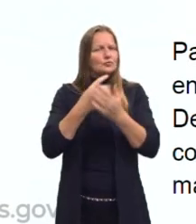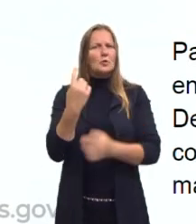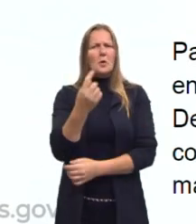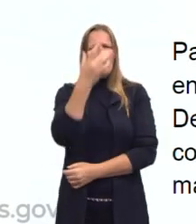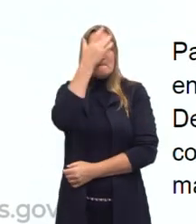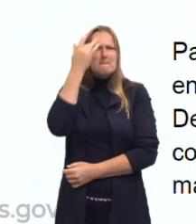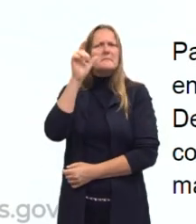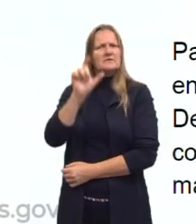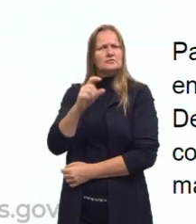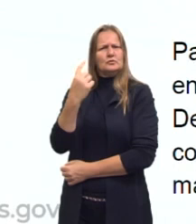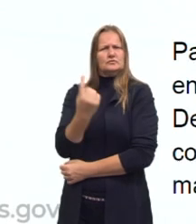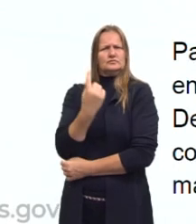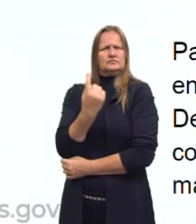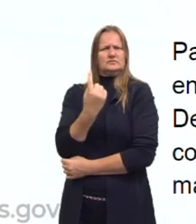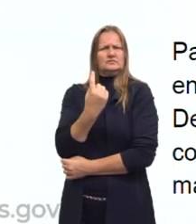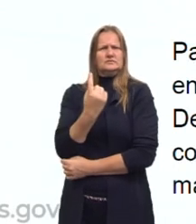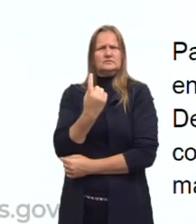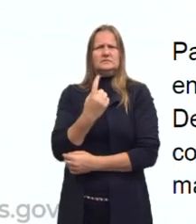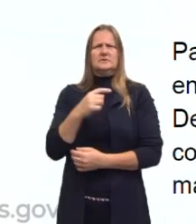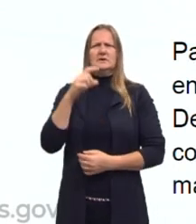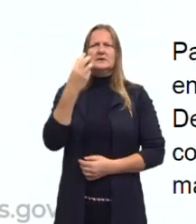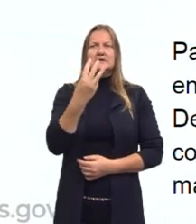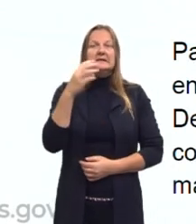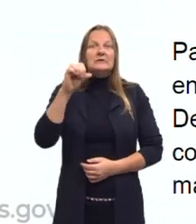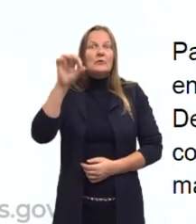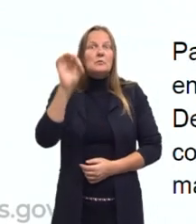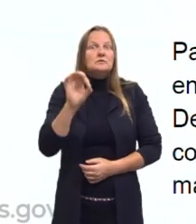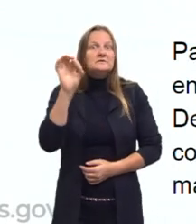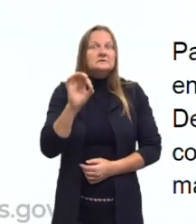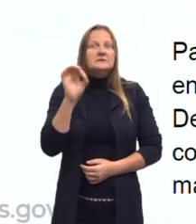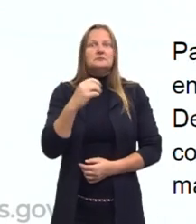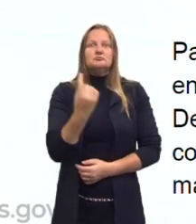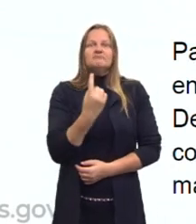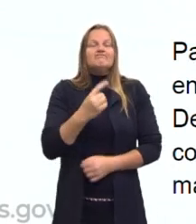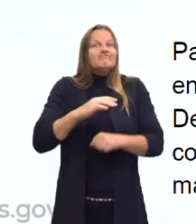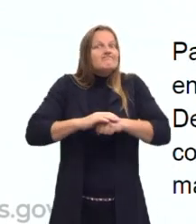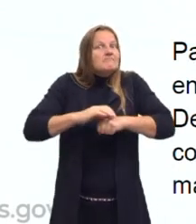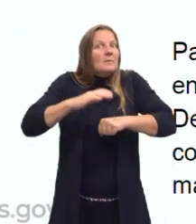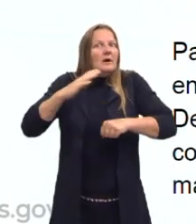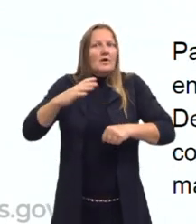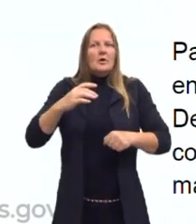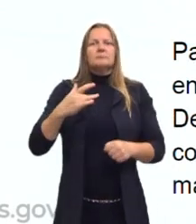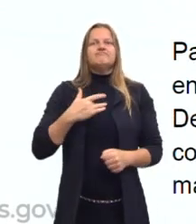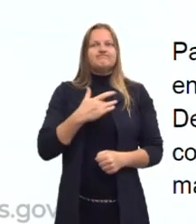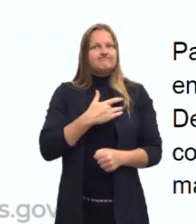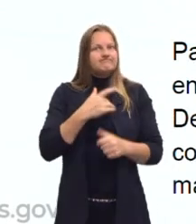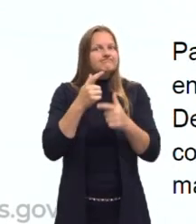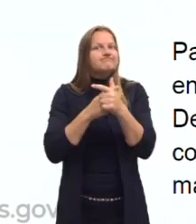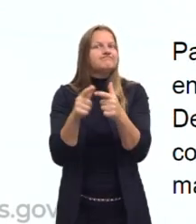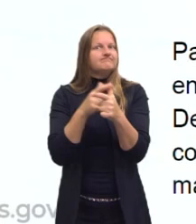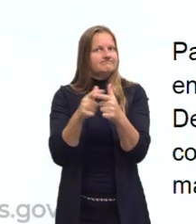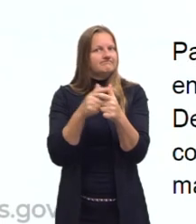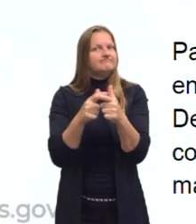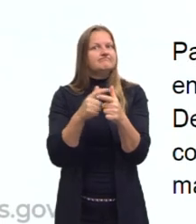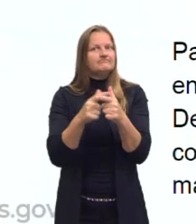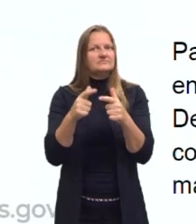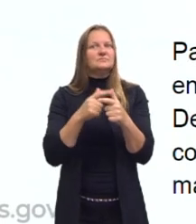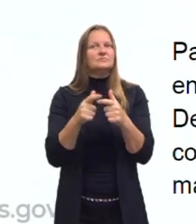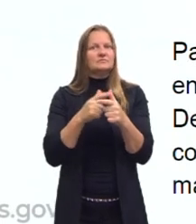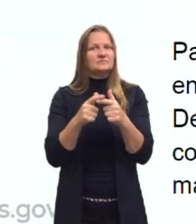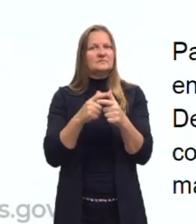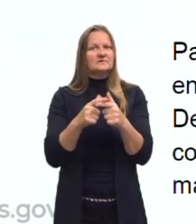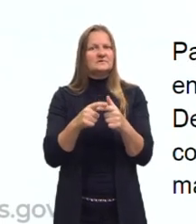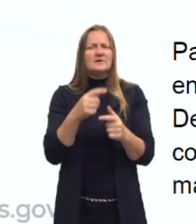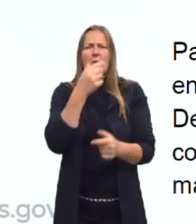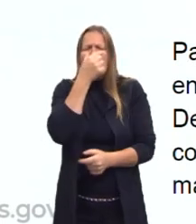risco 39% maior de apresentar sintomas mais intensos de um